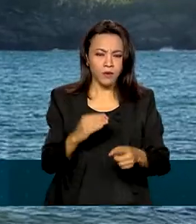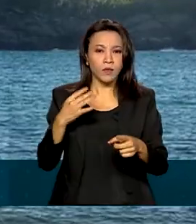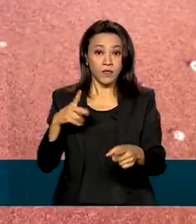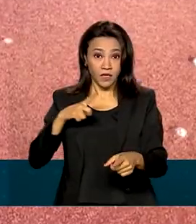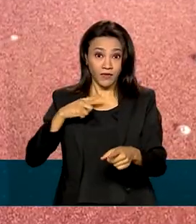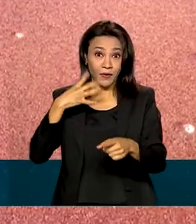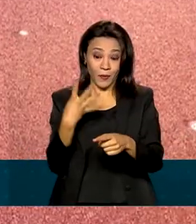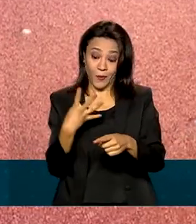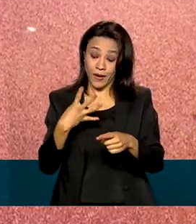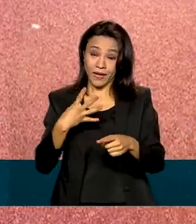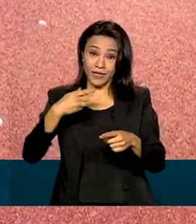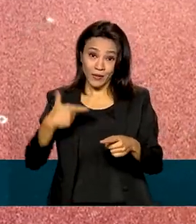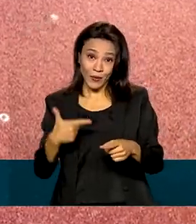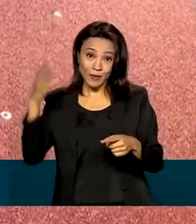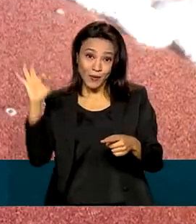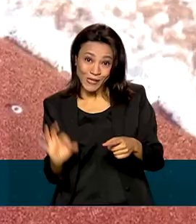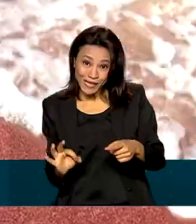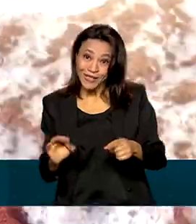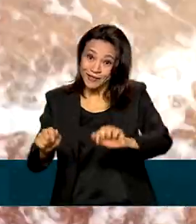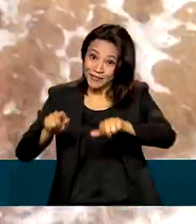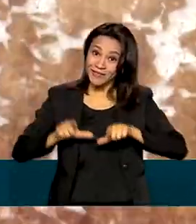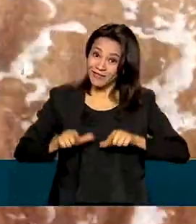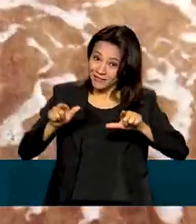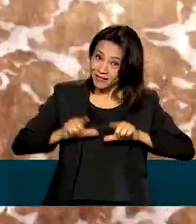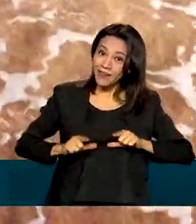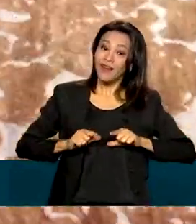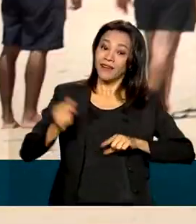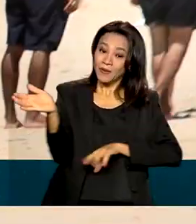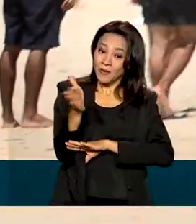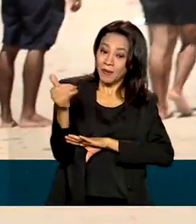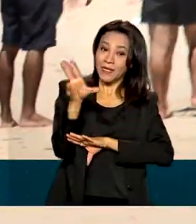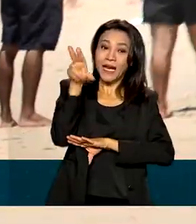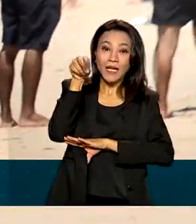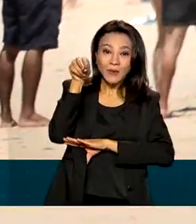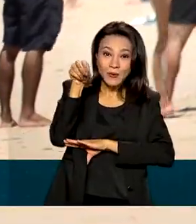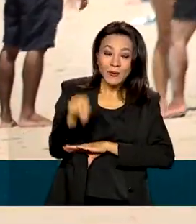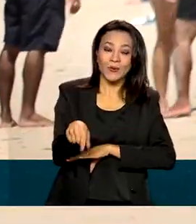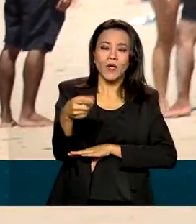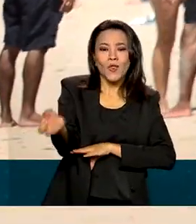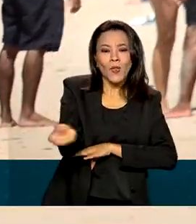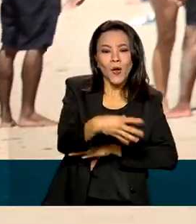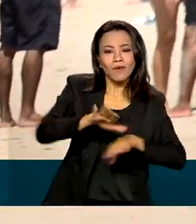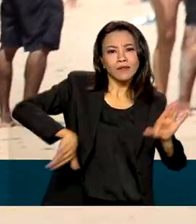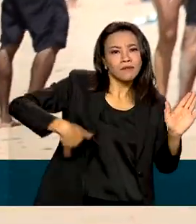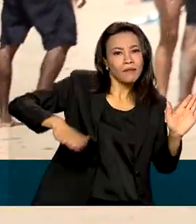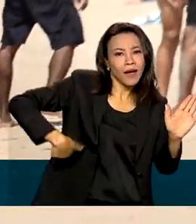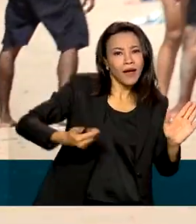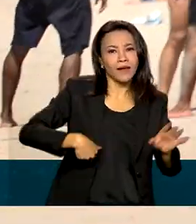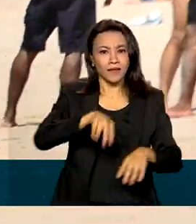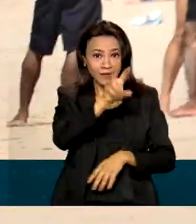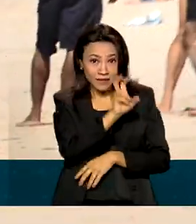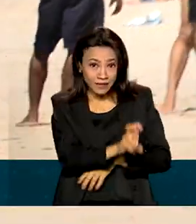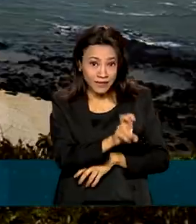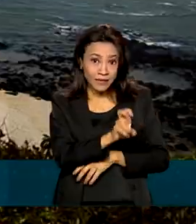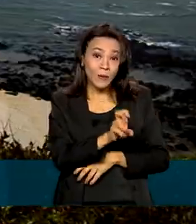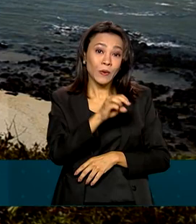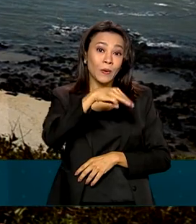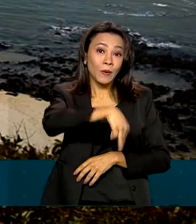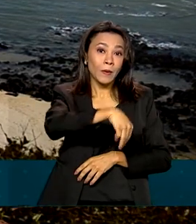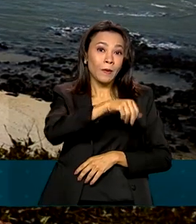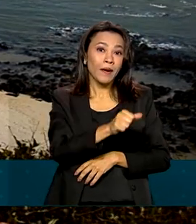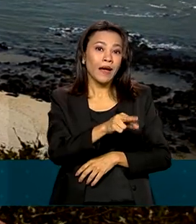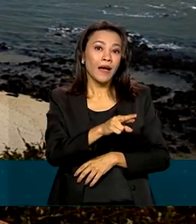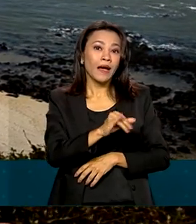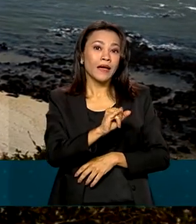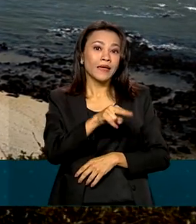o número de praias e marinas certificadas. Com a bandeira azul, nove novas praias e cinco marinas passaram a fazer parte